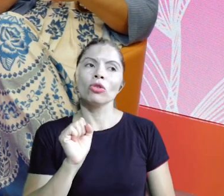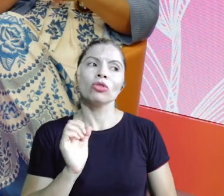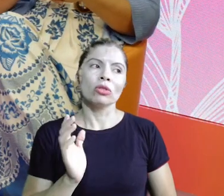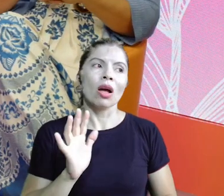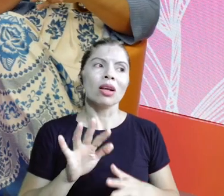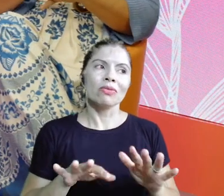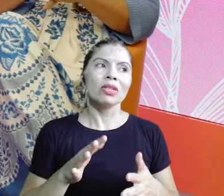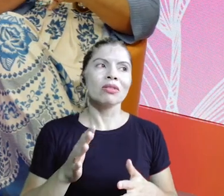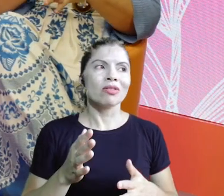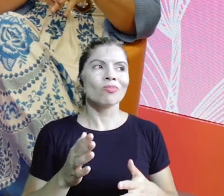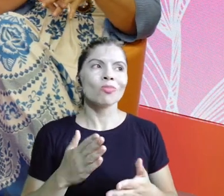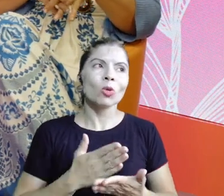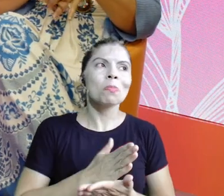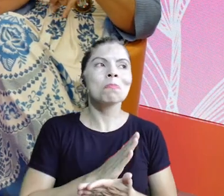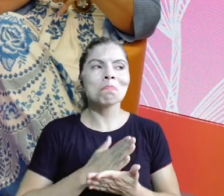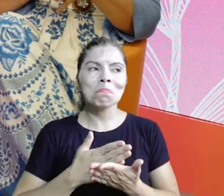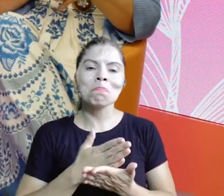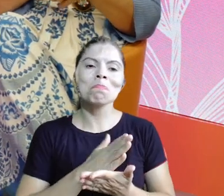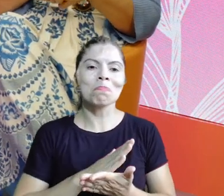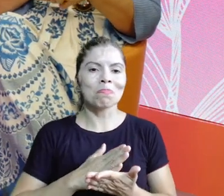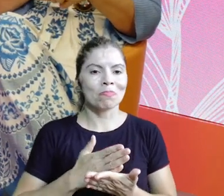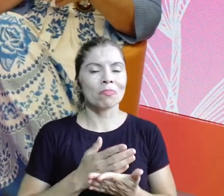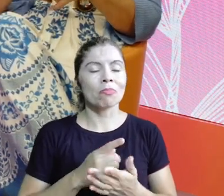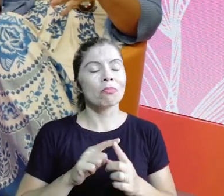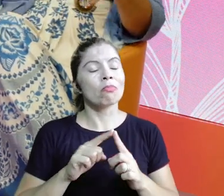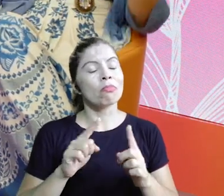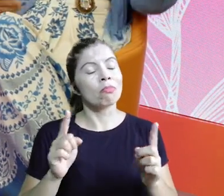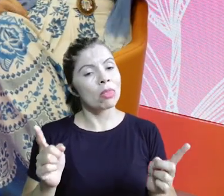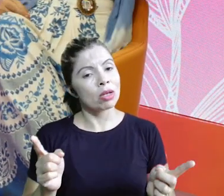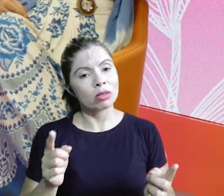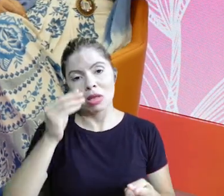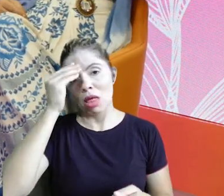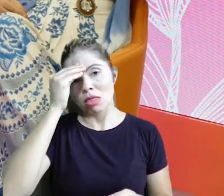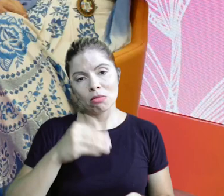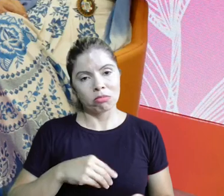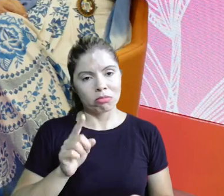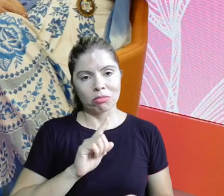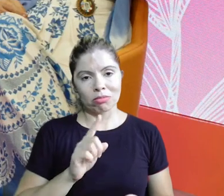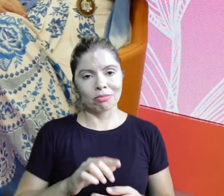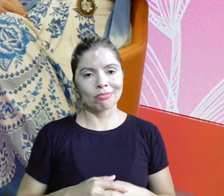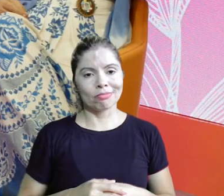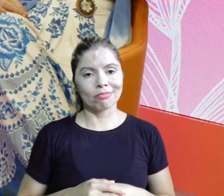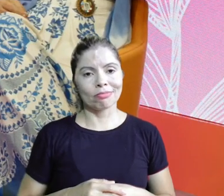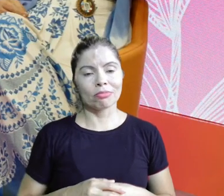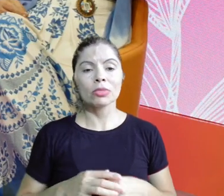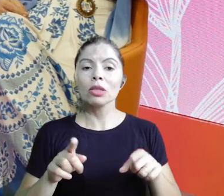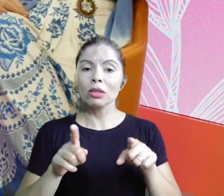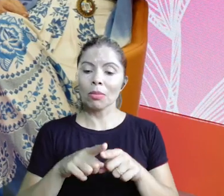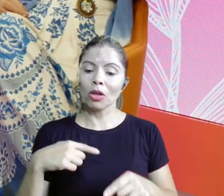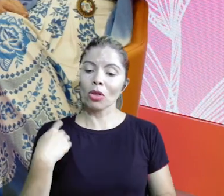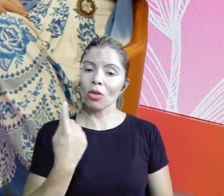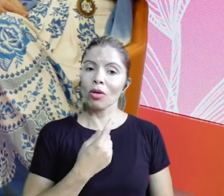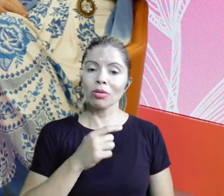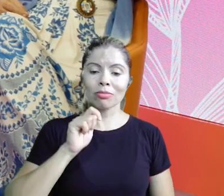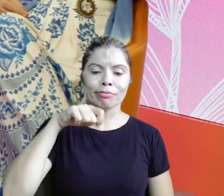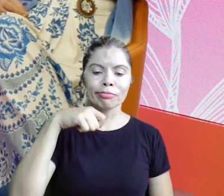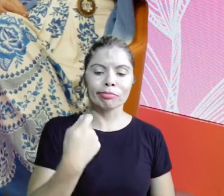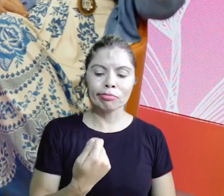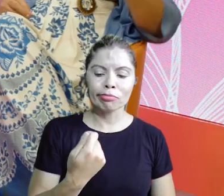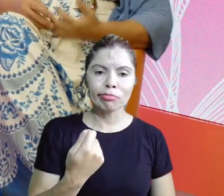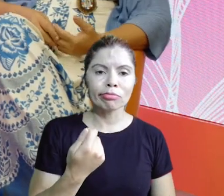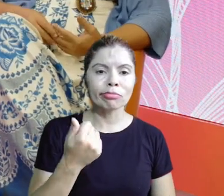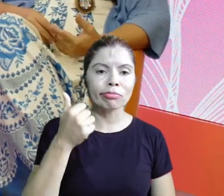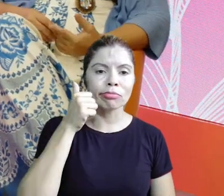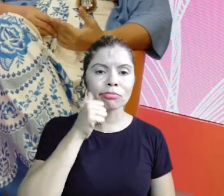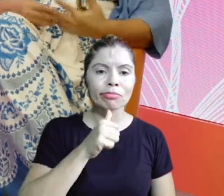que pode não ser confortável, né? E no frigir dos ovos somos mulheres, né, gente? Então, assim,